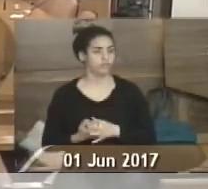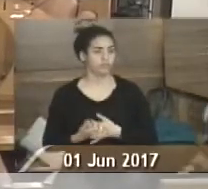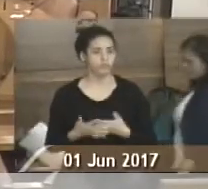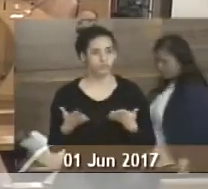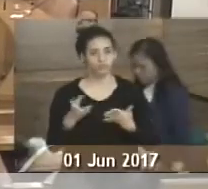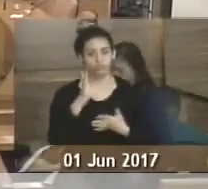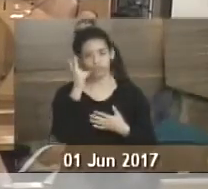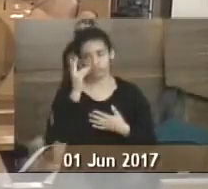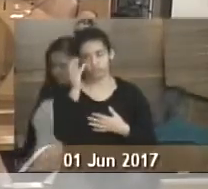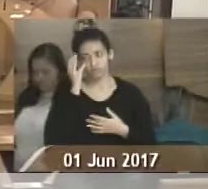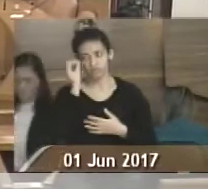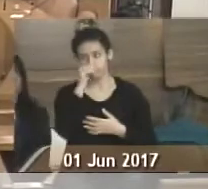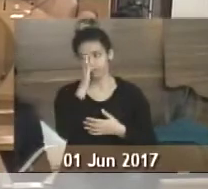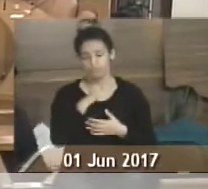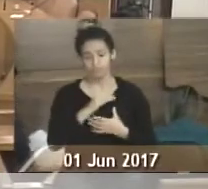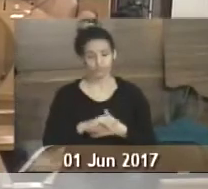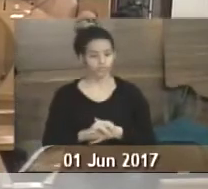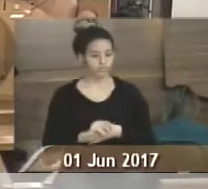Com a palavra a vereadora Tite Brasil.